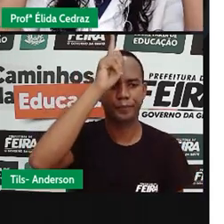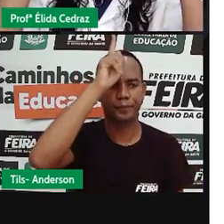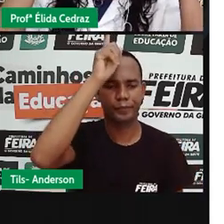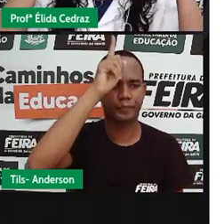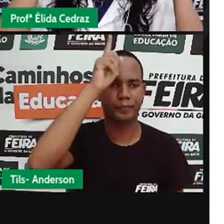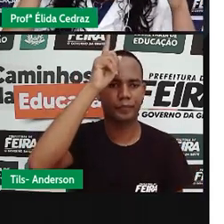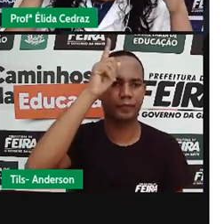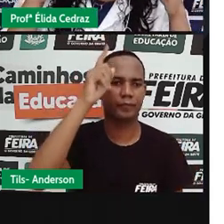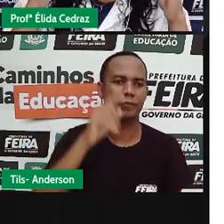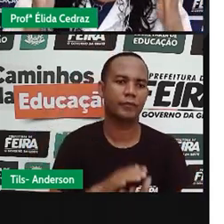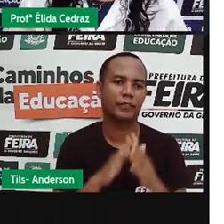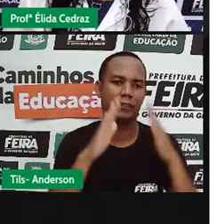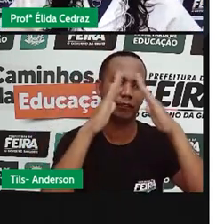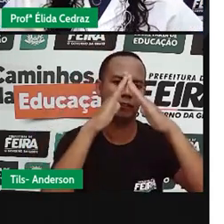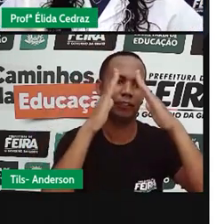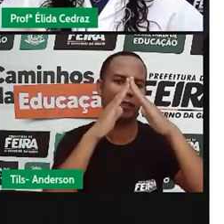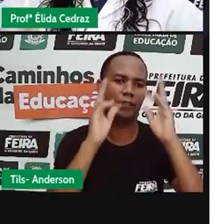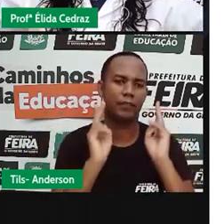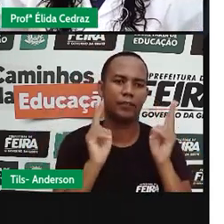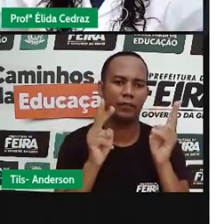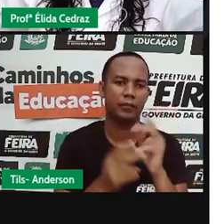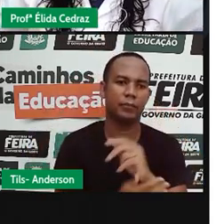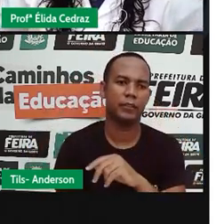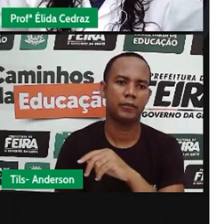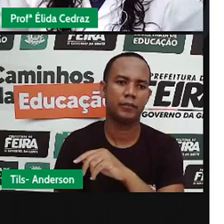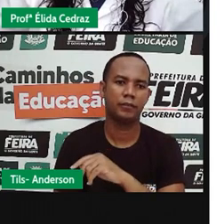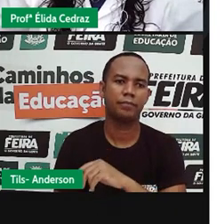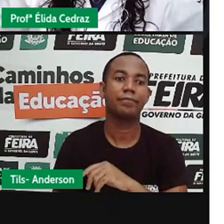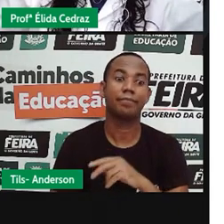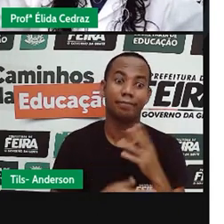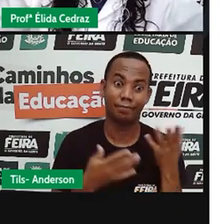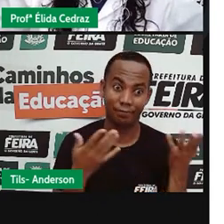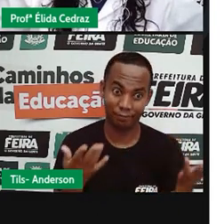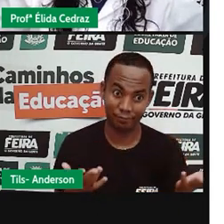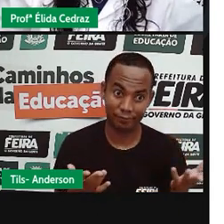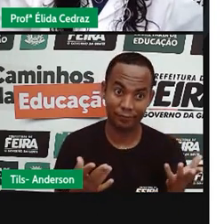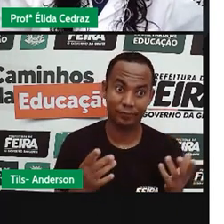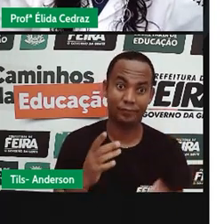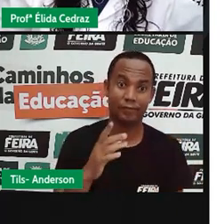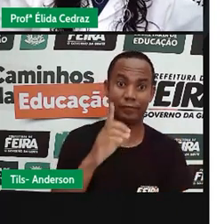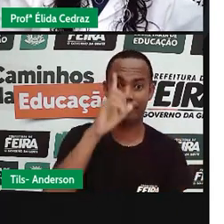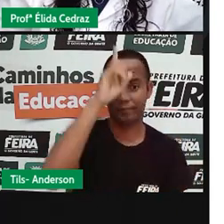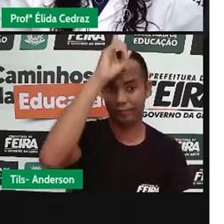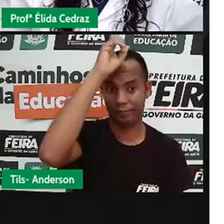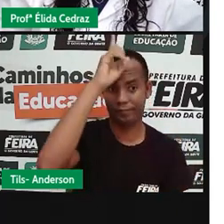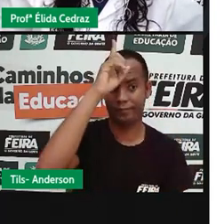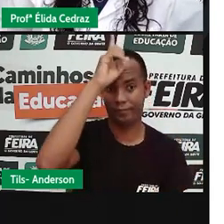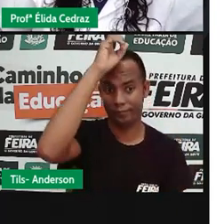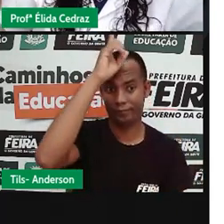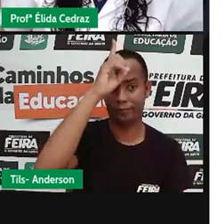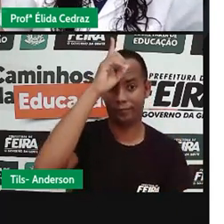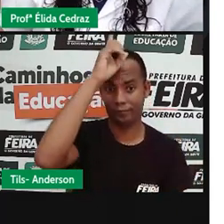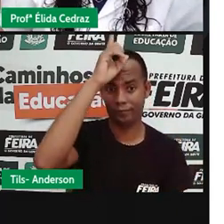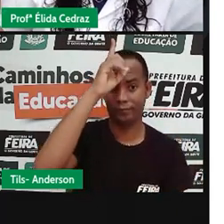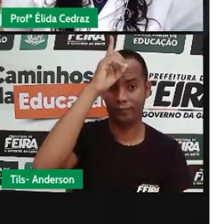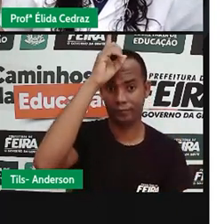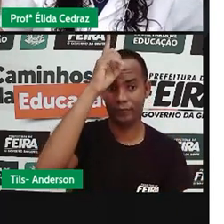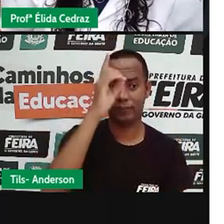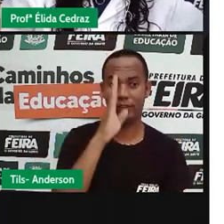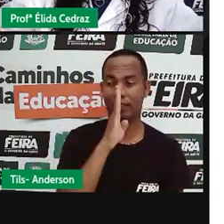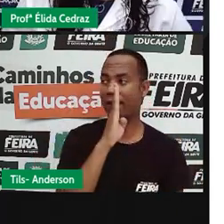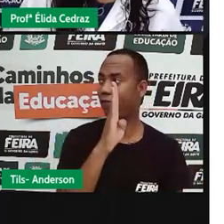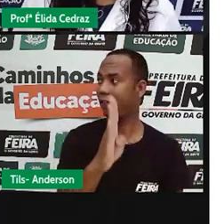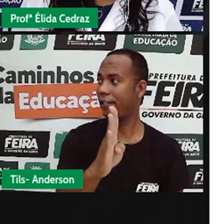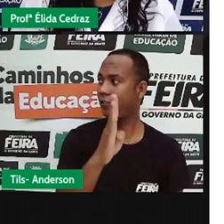em cima. Então, se a sombra está em cima, né, Anderson? Onde é que vai ficar a sombra? A luz está em cima,